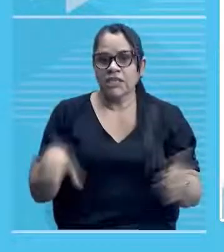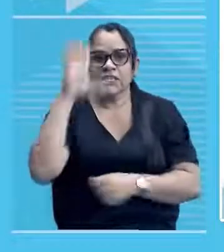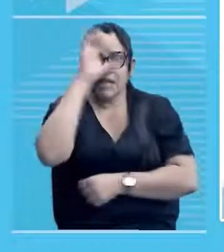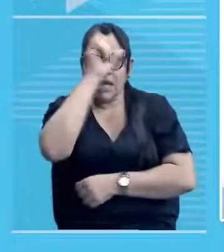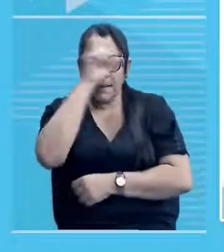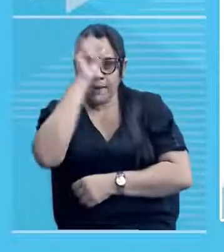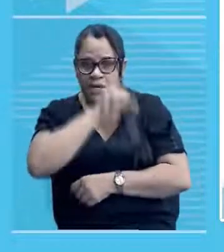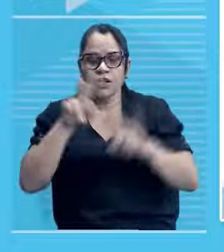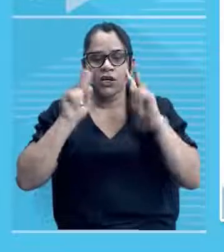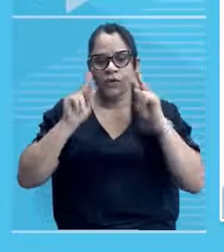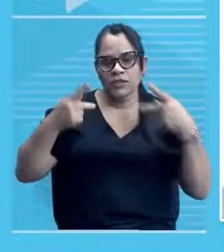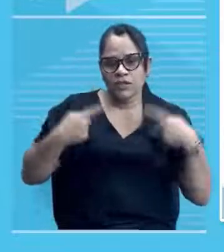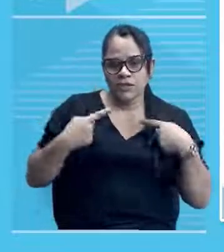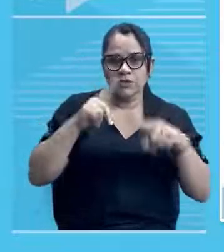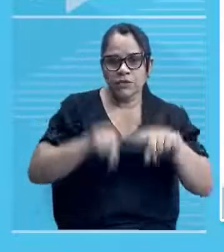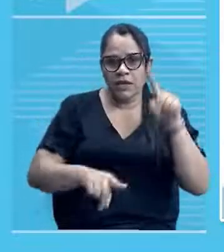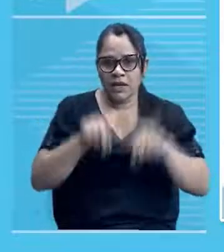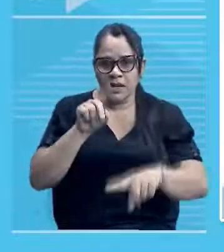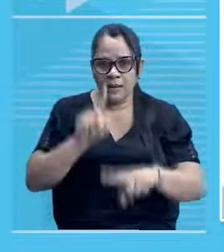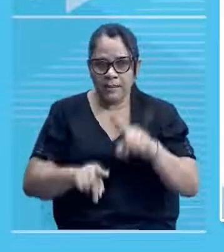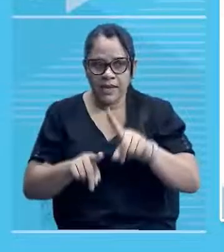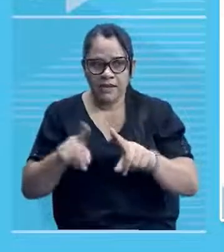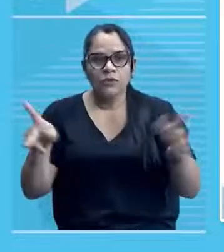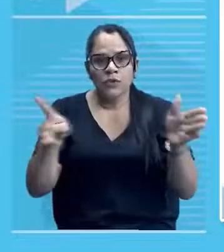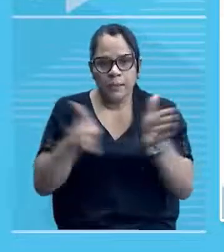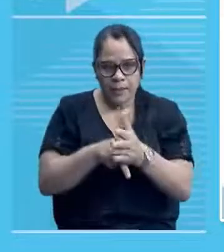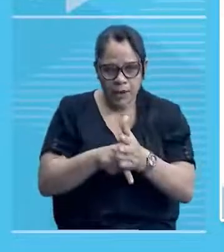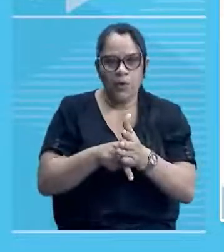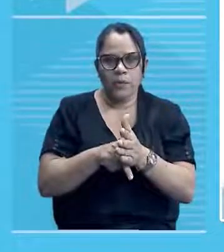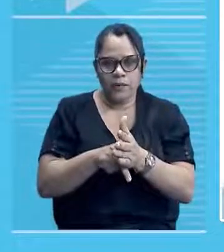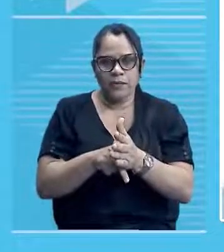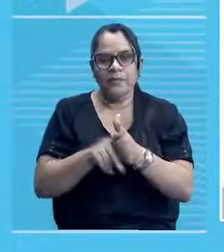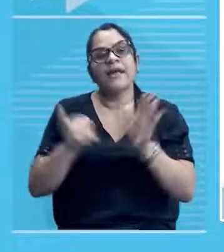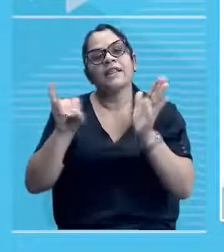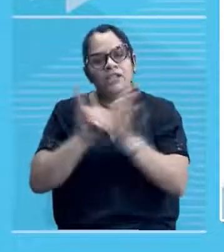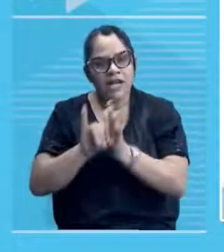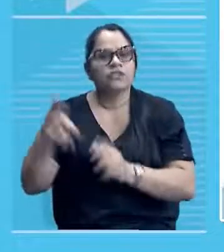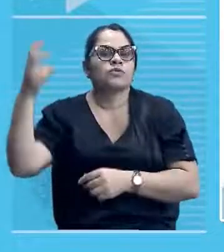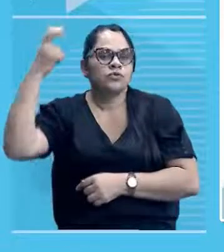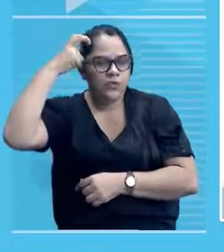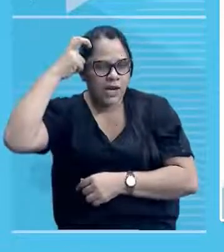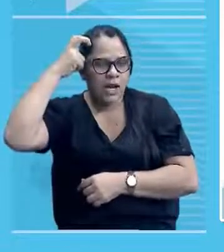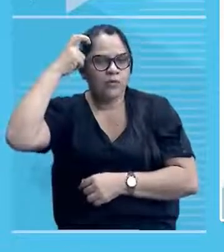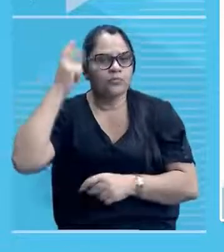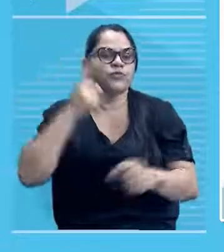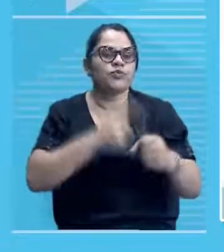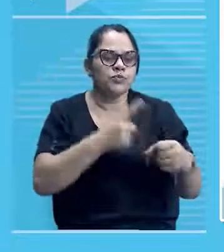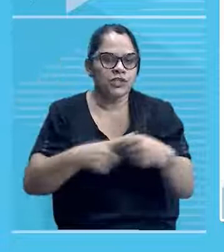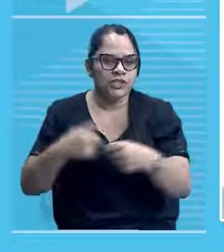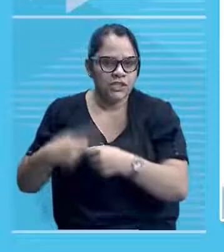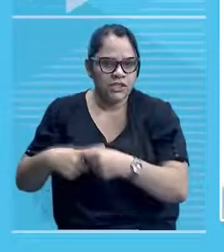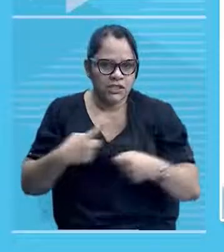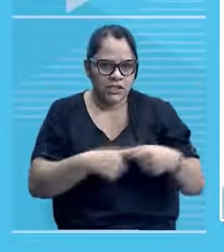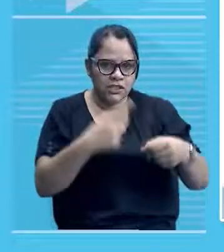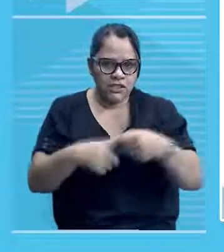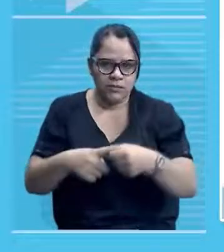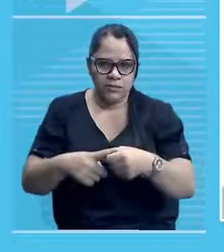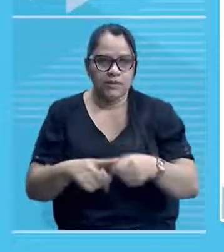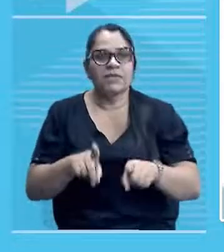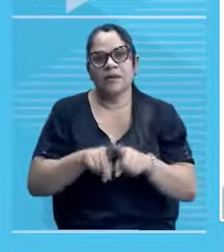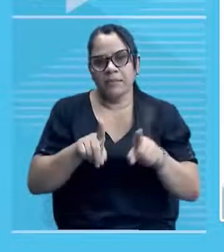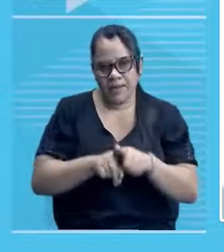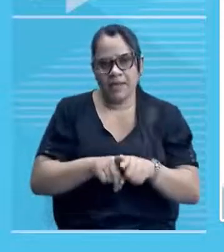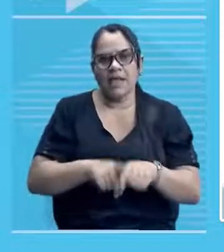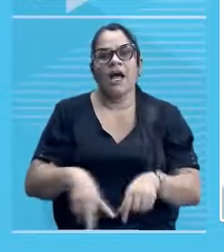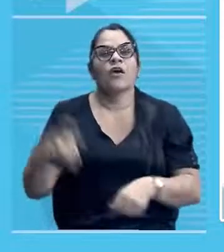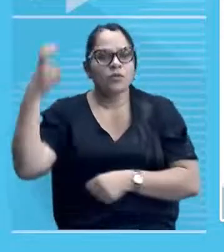os elementos próprios da identidade cultural do município, a cultura material e